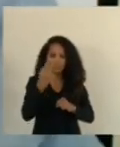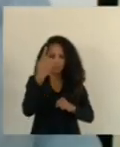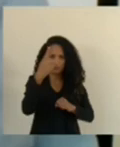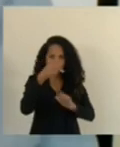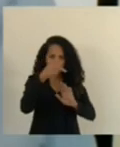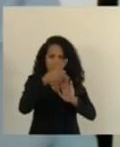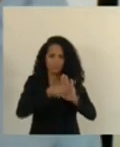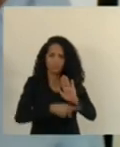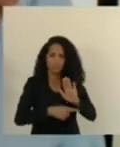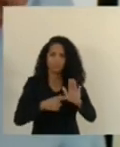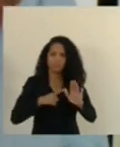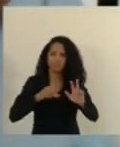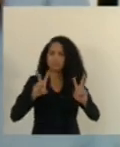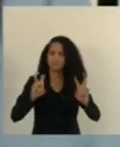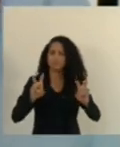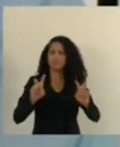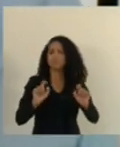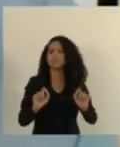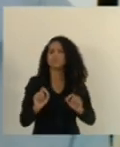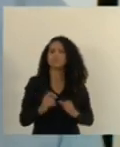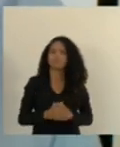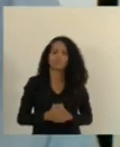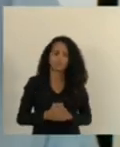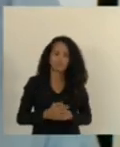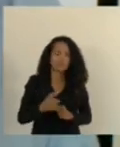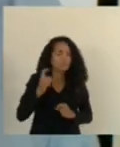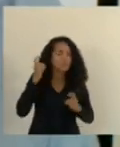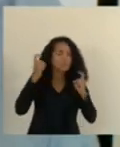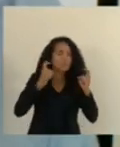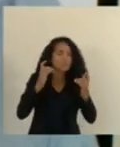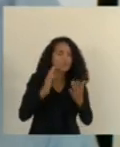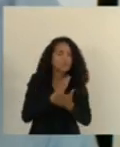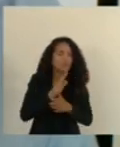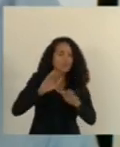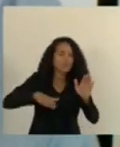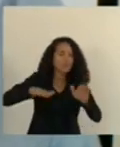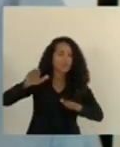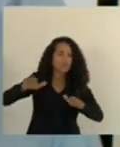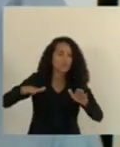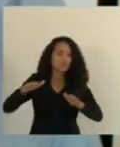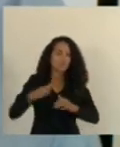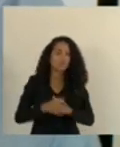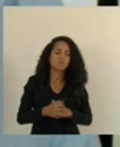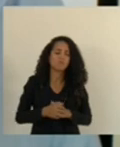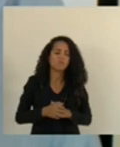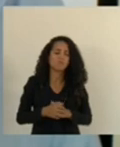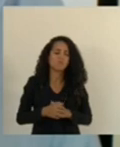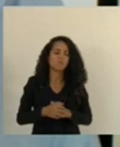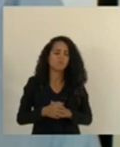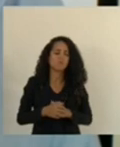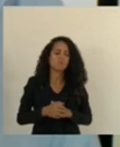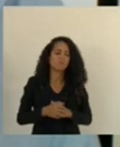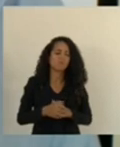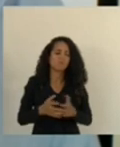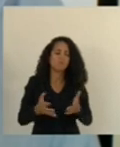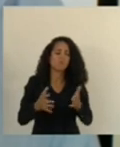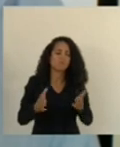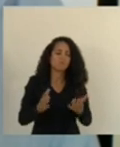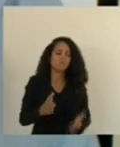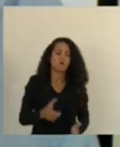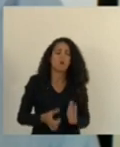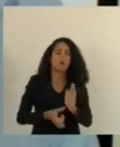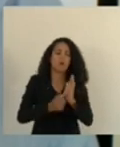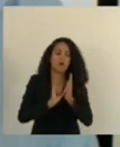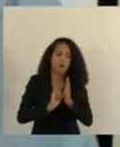ele diz o seguinte até porque eu fico preocupado de às vezes a gente prejudicar alunos que queiram se preparar com